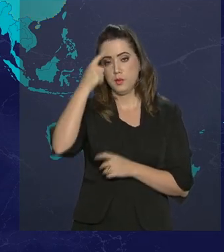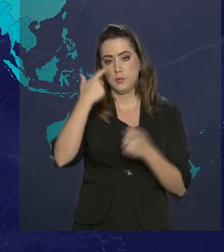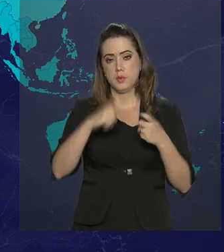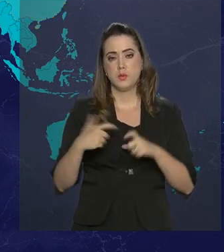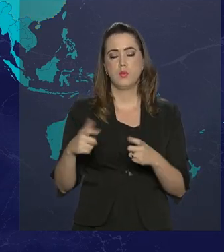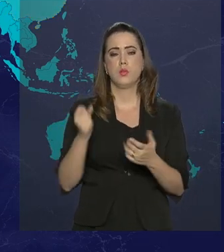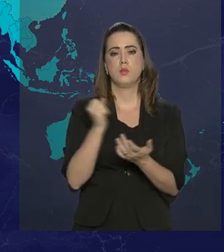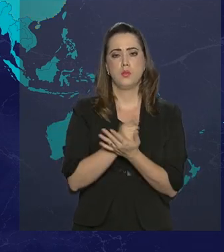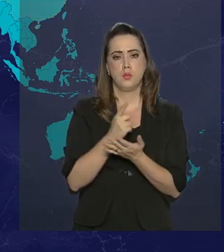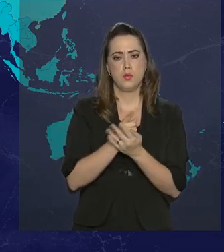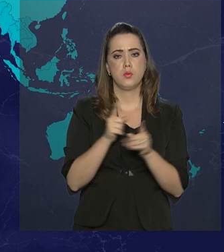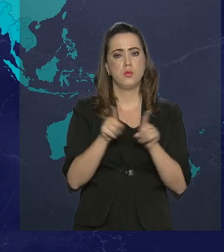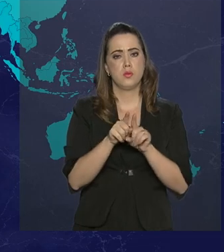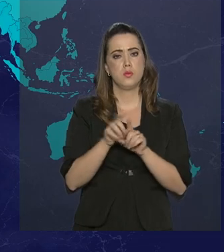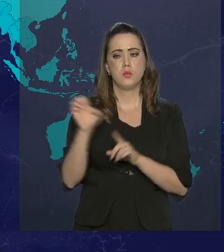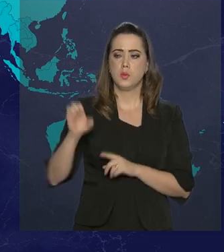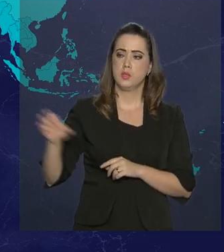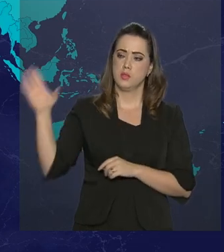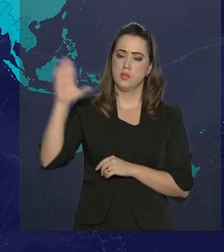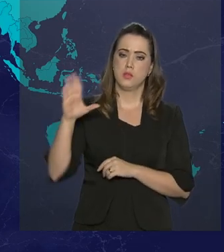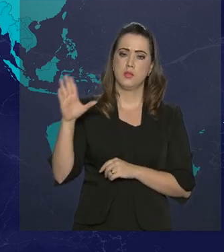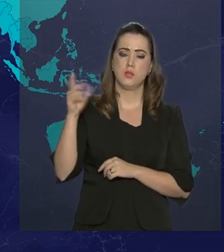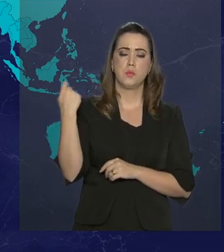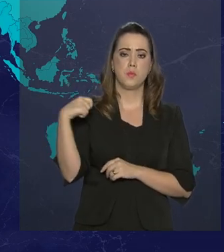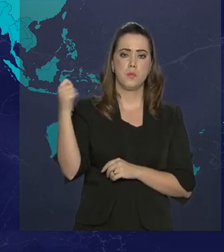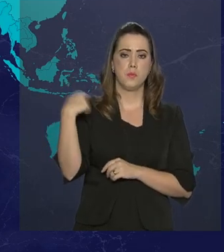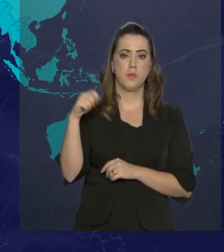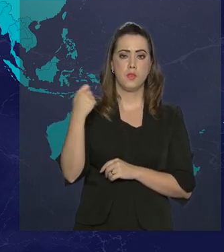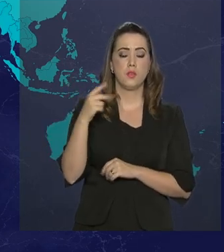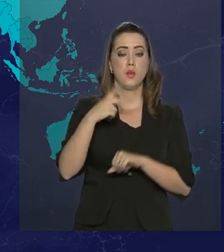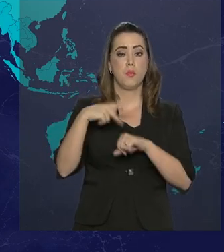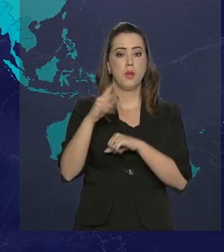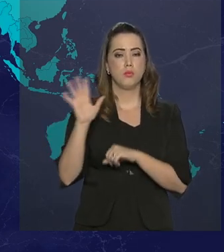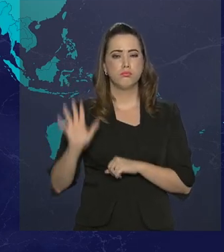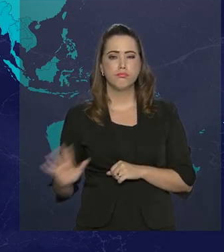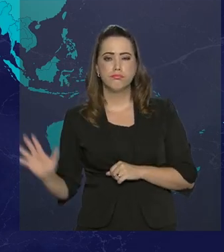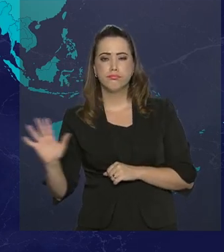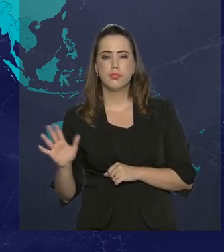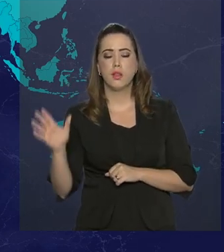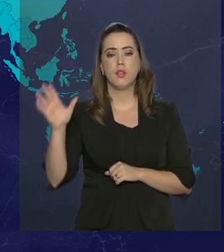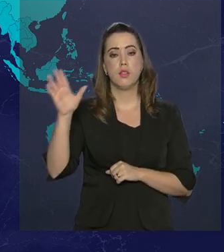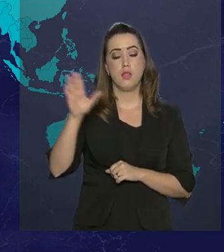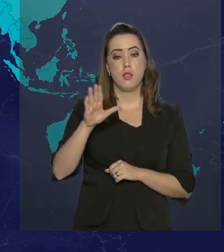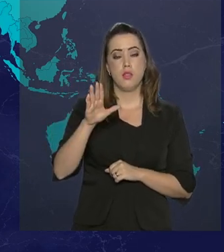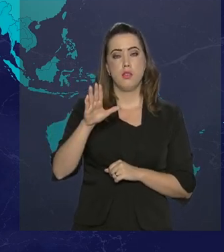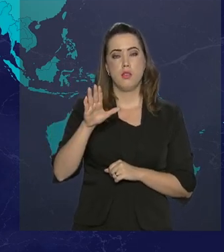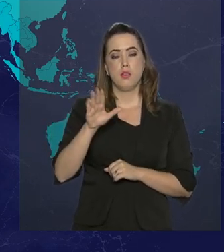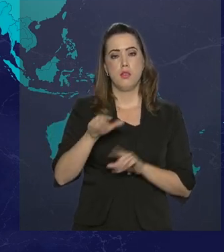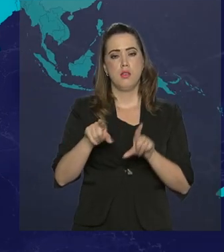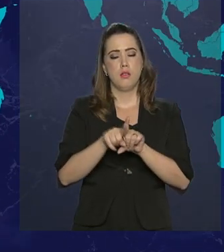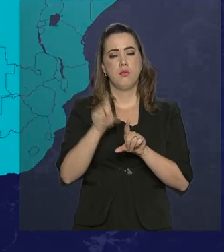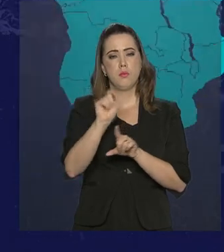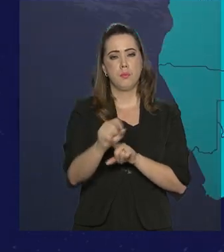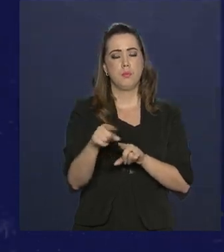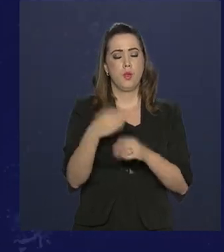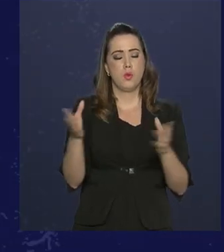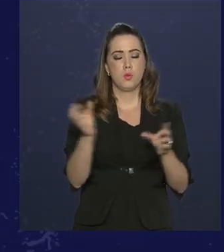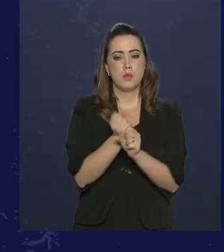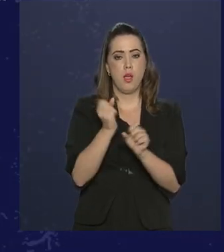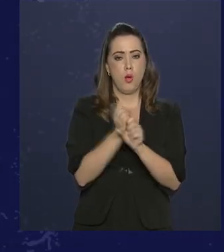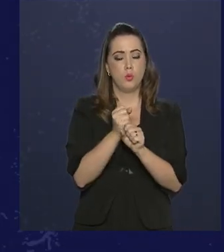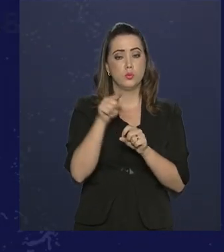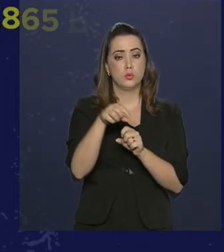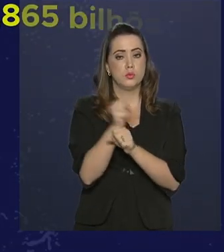compradores estão também Estados Unidos, Argentina, Países Baixos e Alemanha. O saldo da balança comercial deste